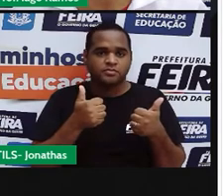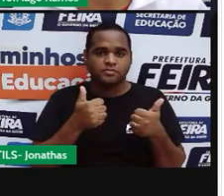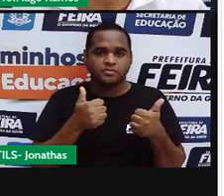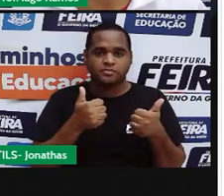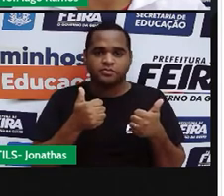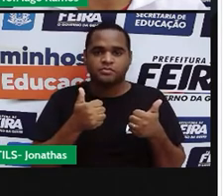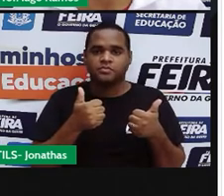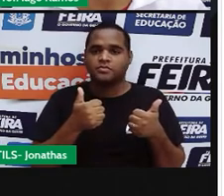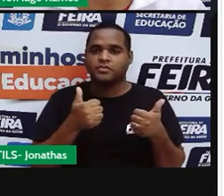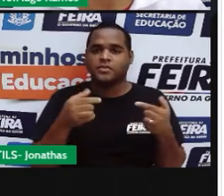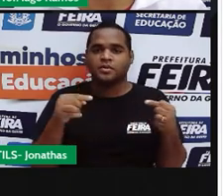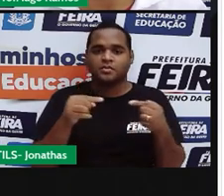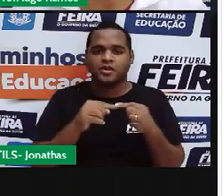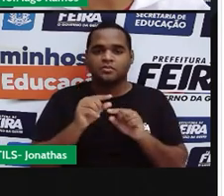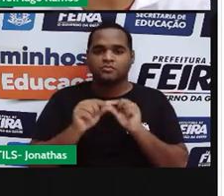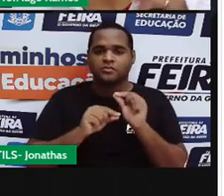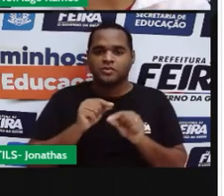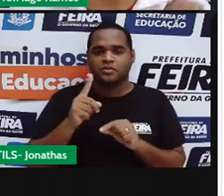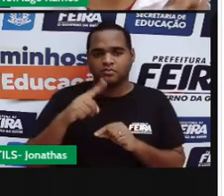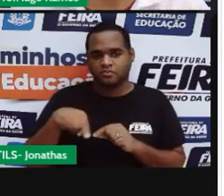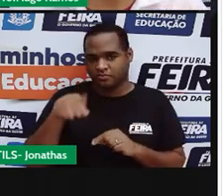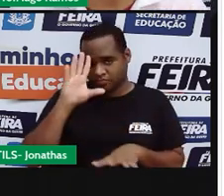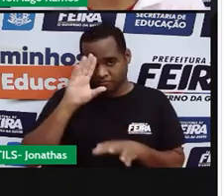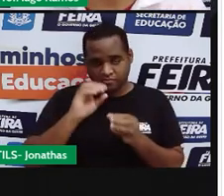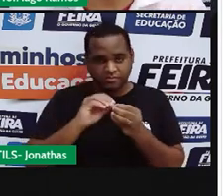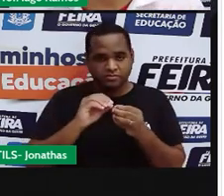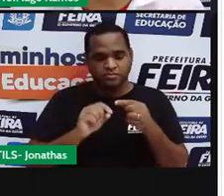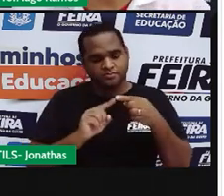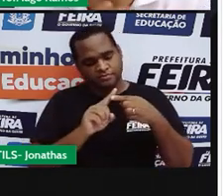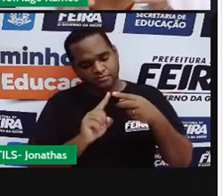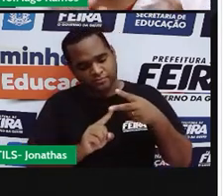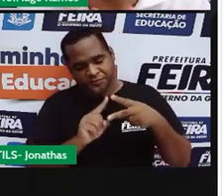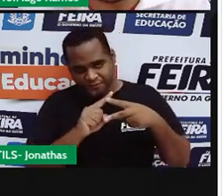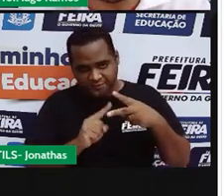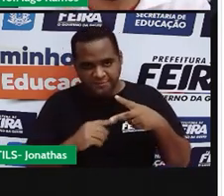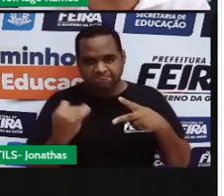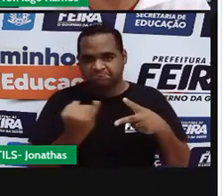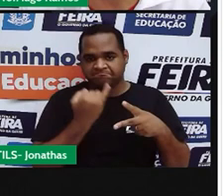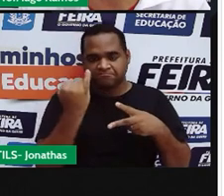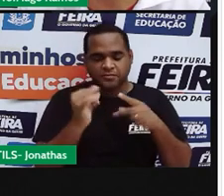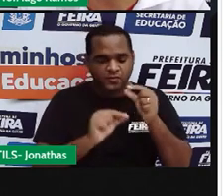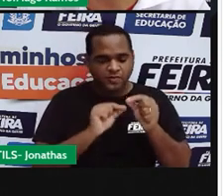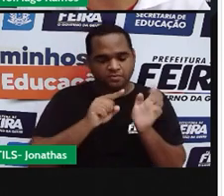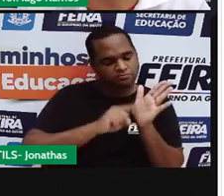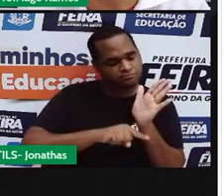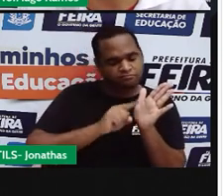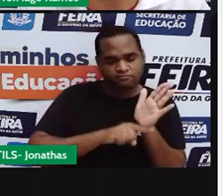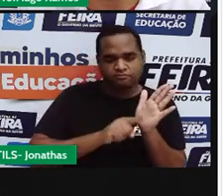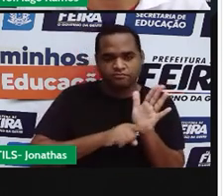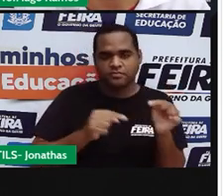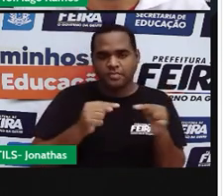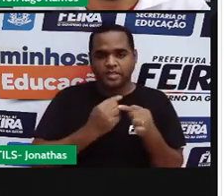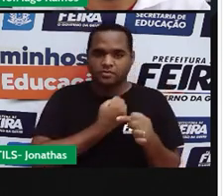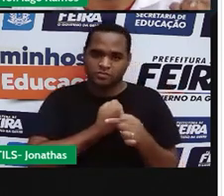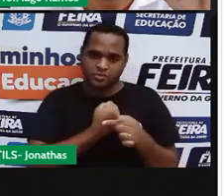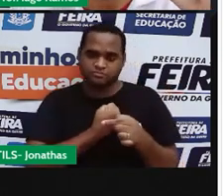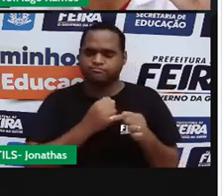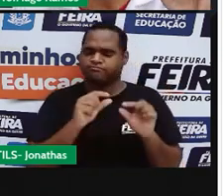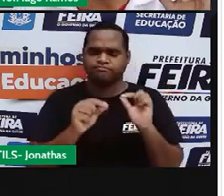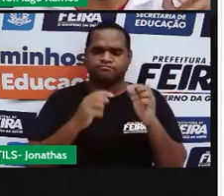e aí, o que é que a gente pode fazer agora? Vamos concluir duas coisas aqui para a gente entender a subtração com números inteiros.